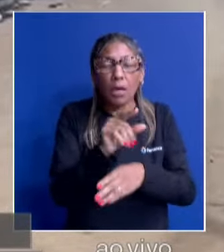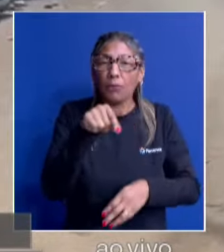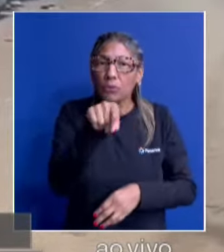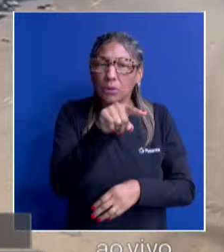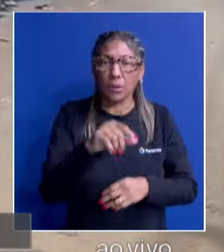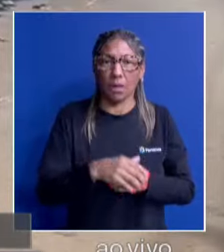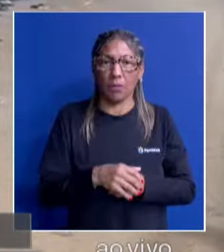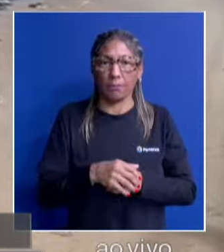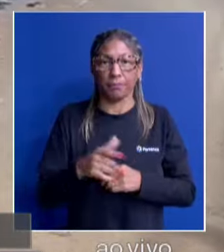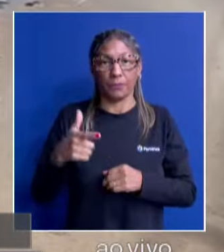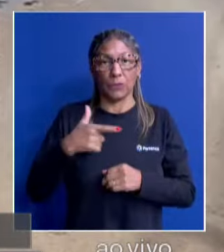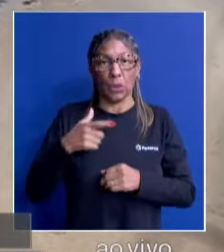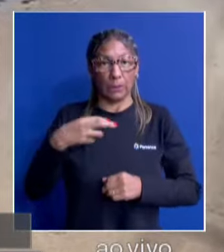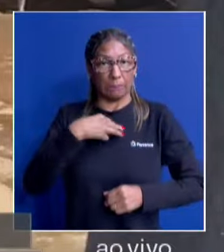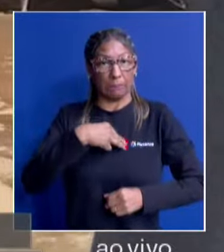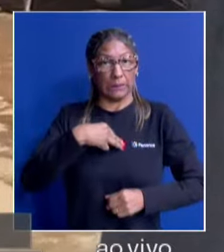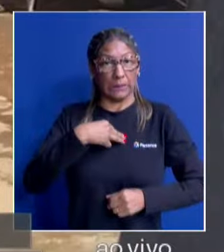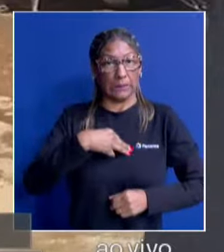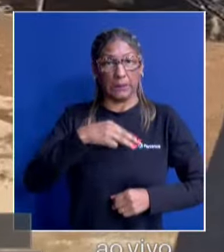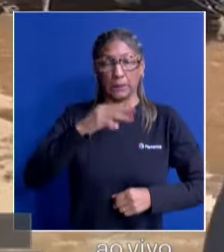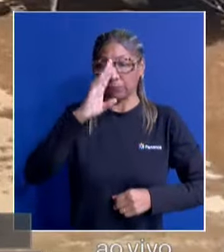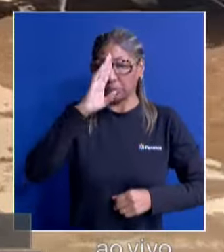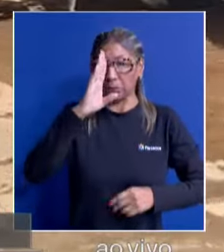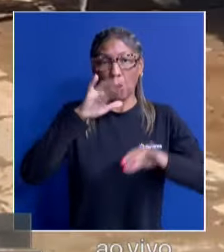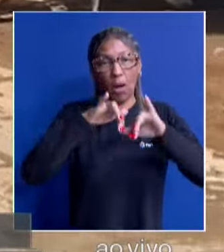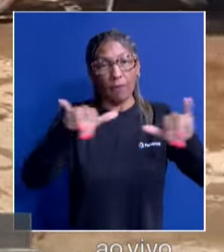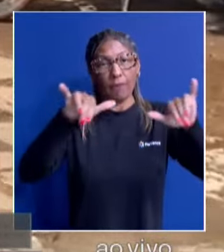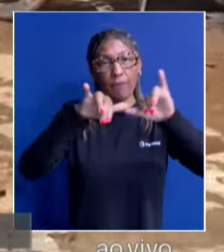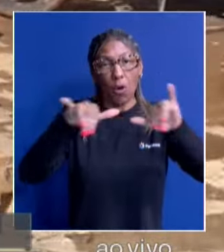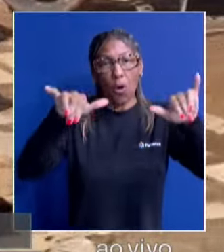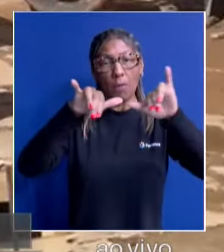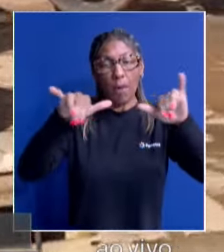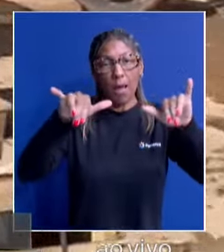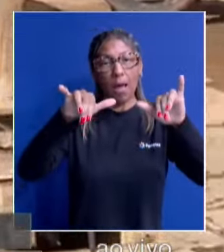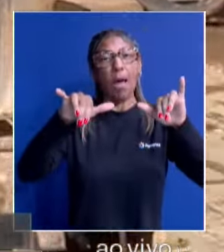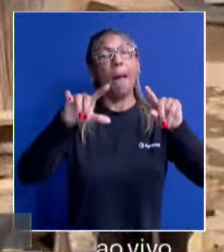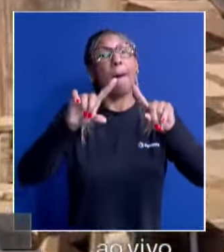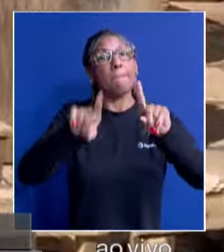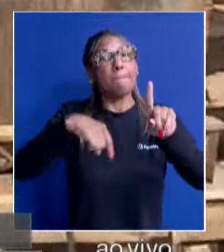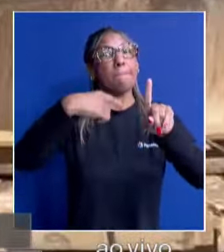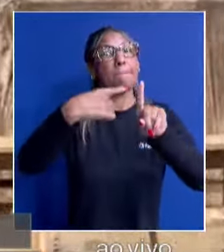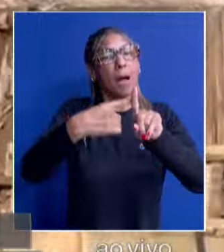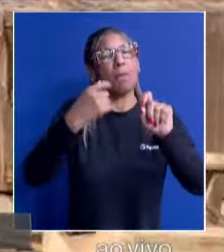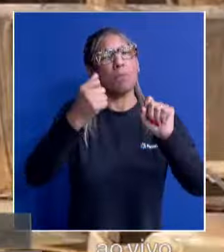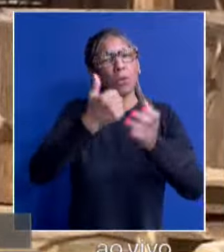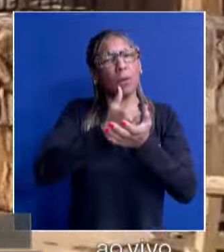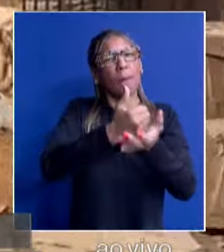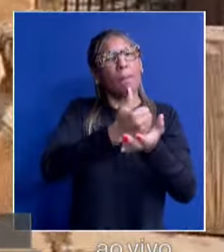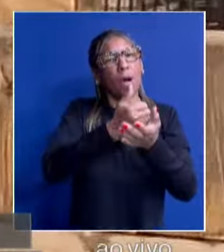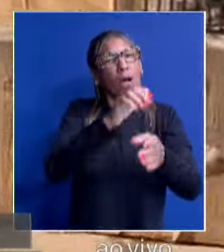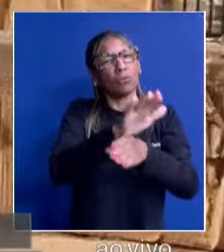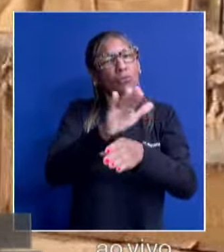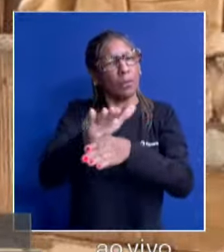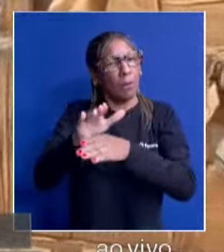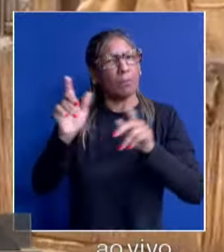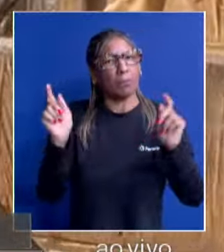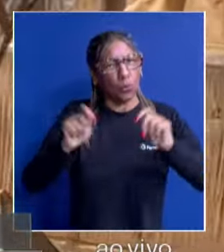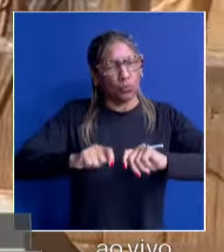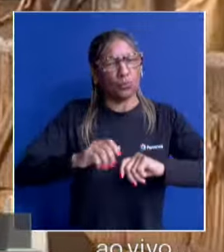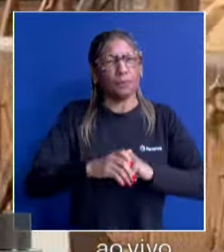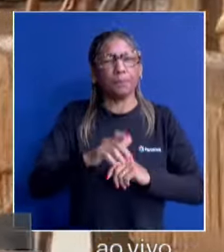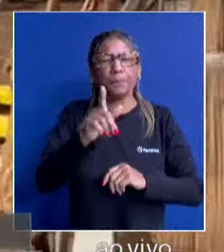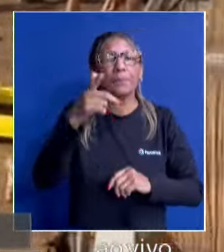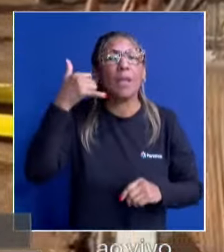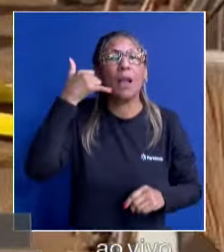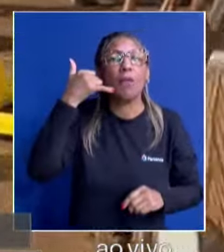nossa missão principal é informar, mas além de informar, a gente pode colaborar numa situação como essa. Qual é o